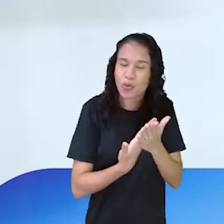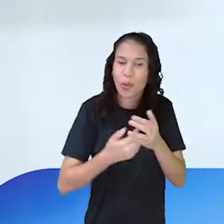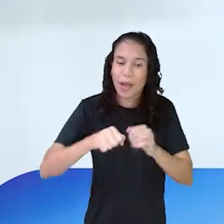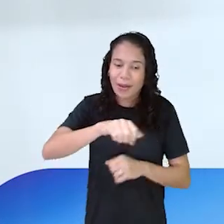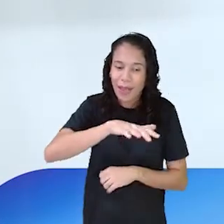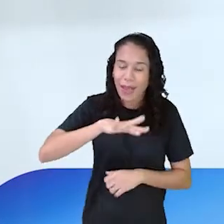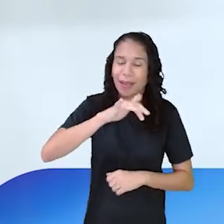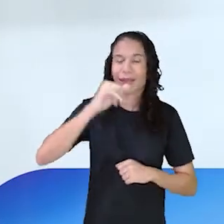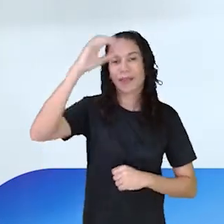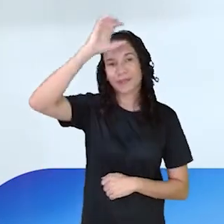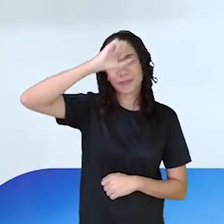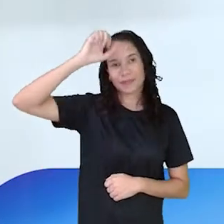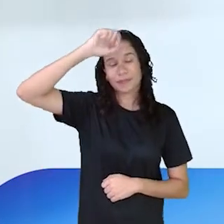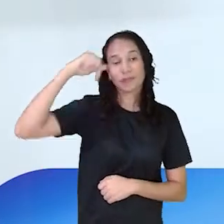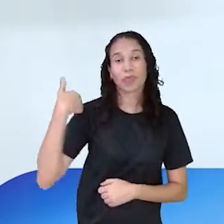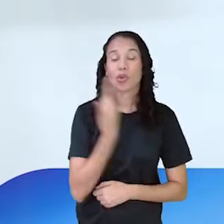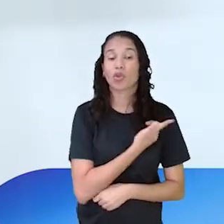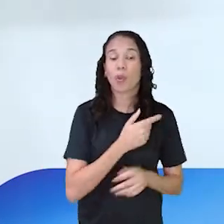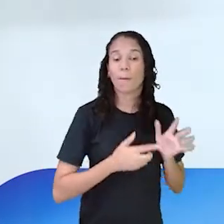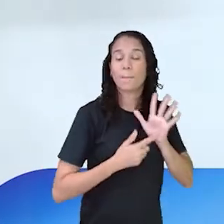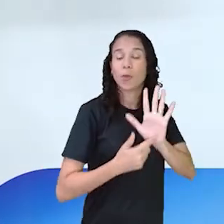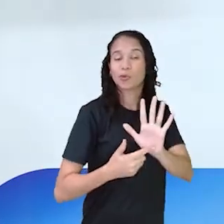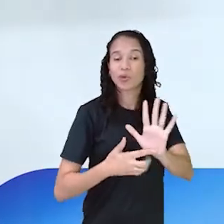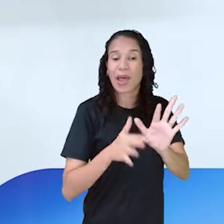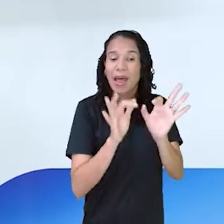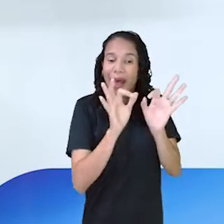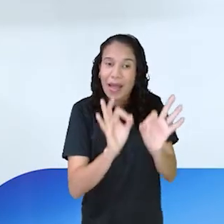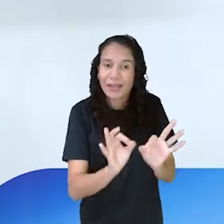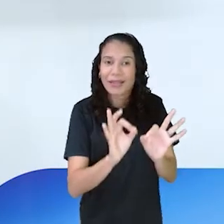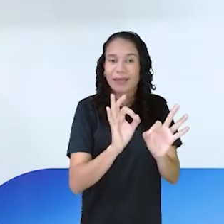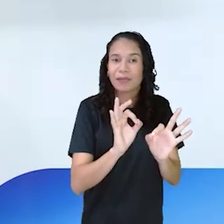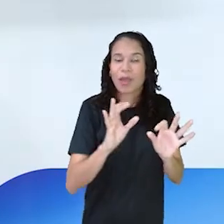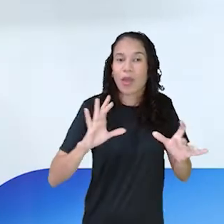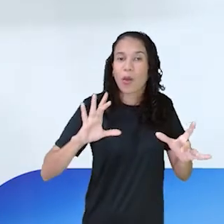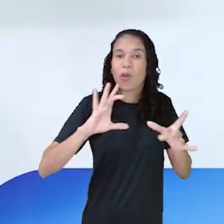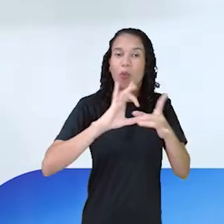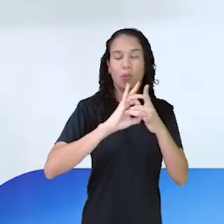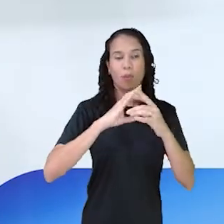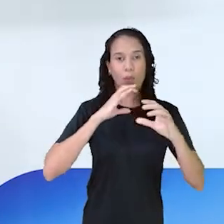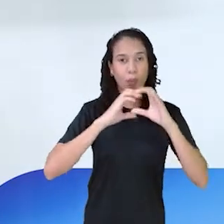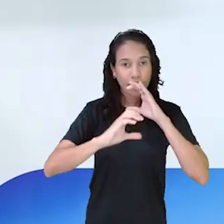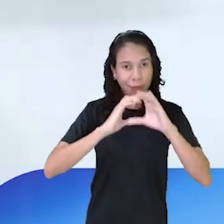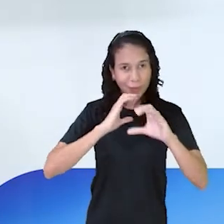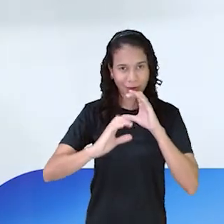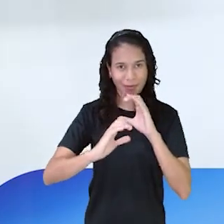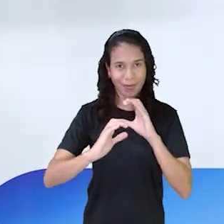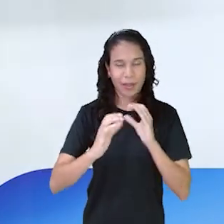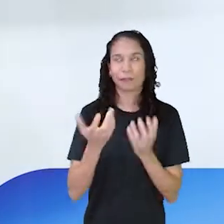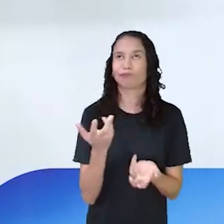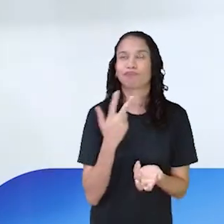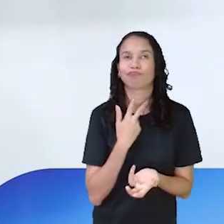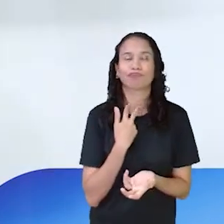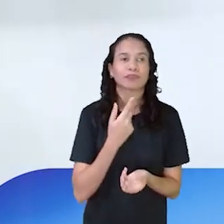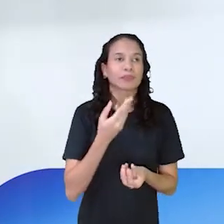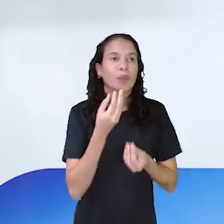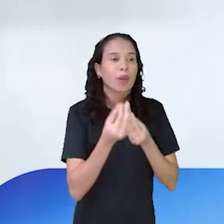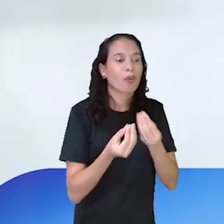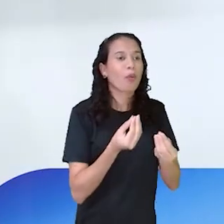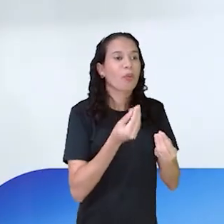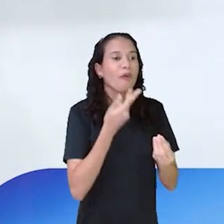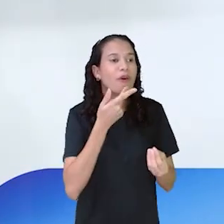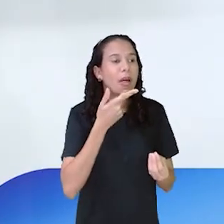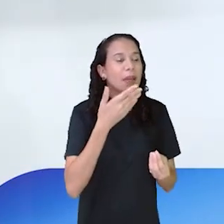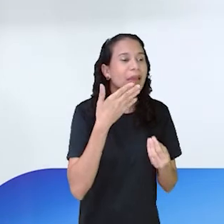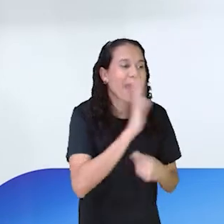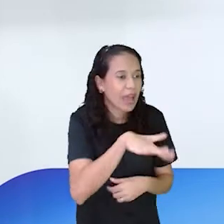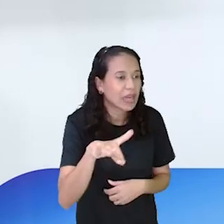aprendizagem, a gente trazer a assertividade muito relacionada com a comunicação. A gente não pode precipitar nem querer